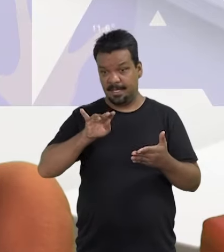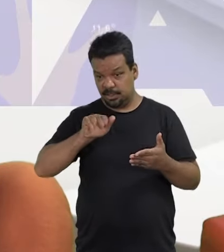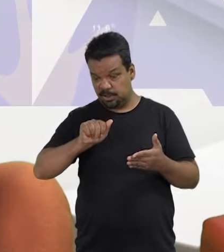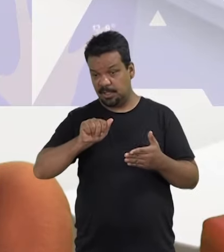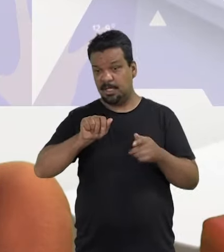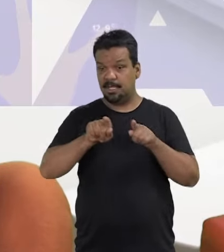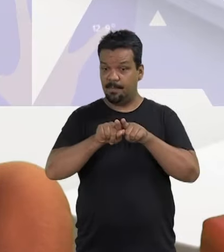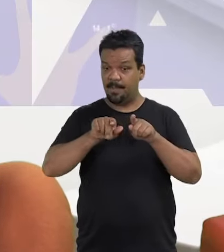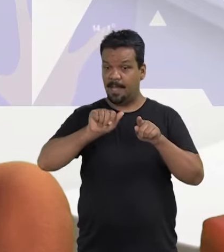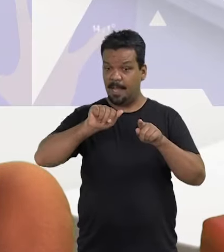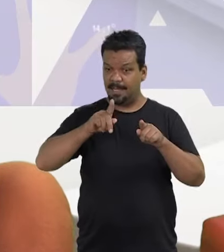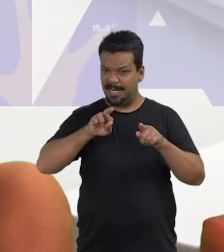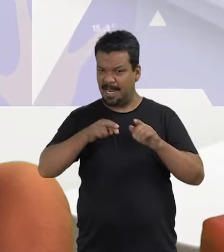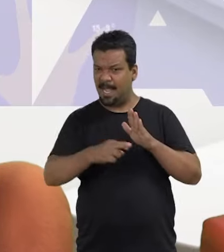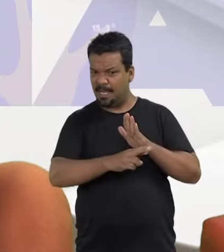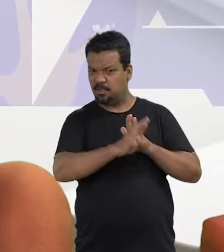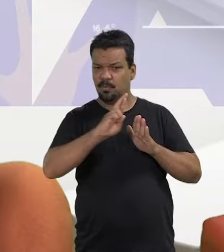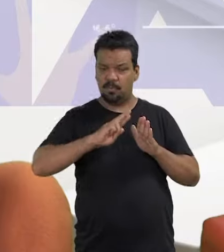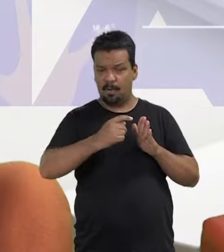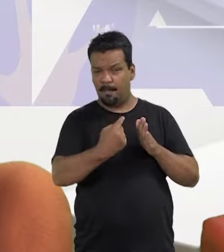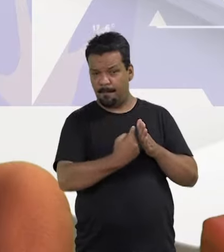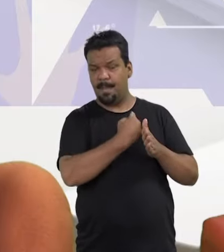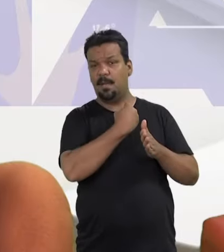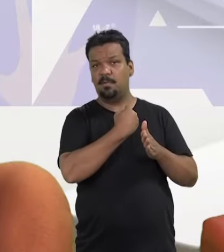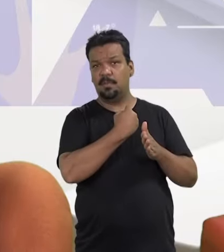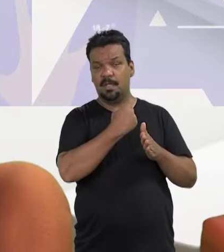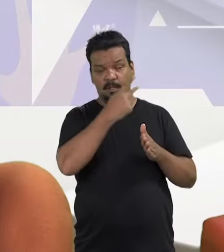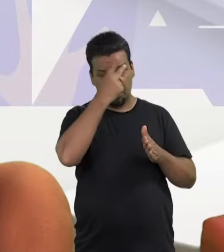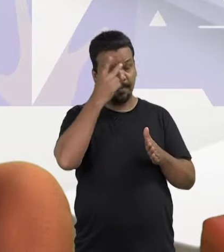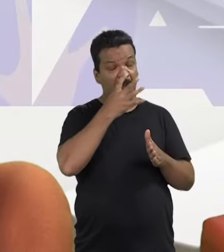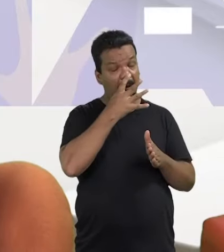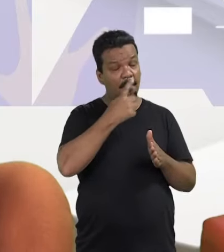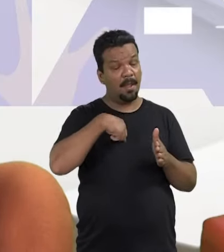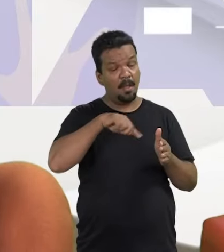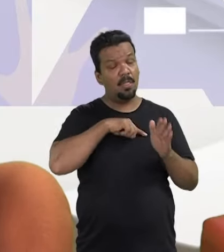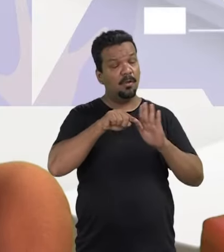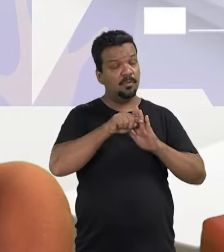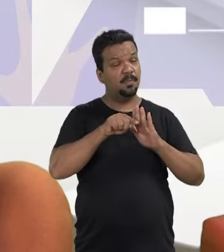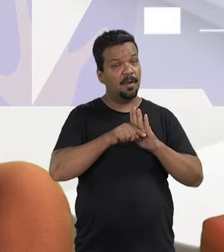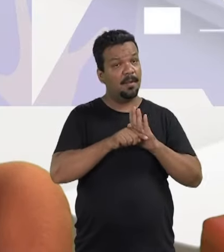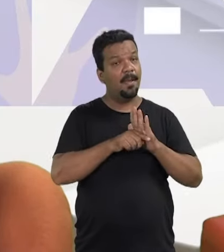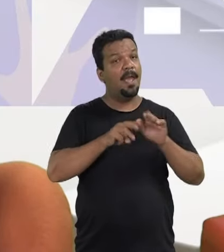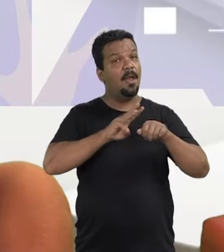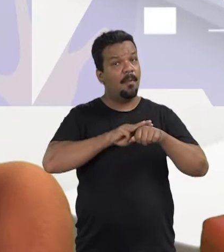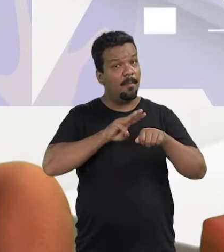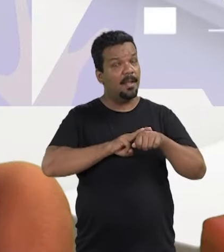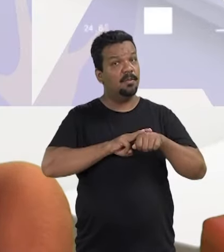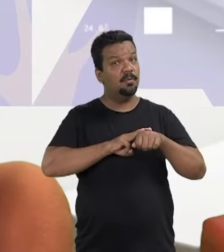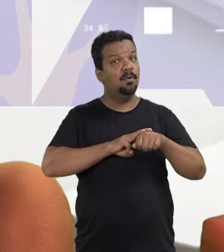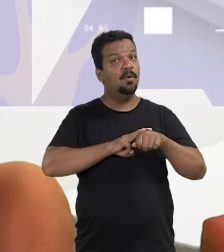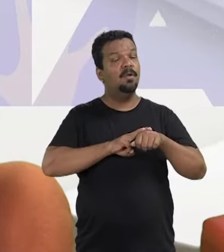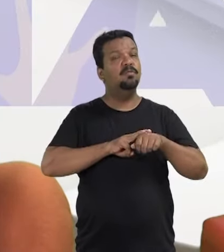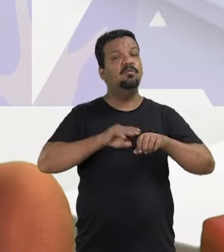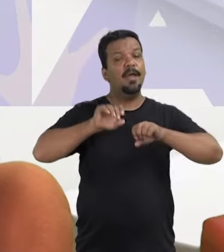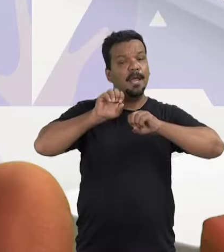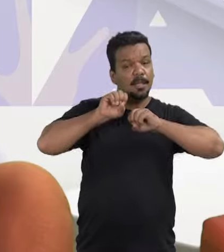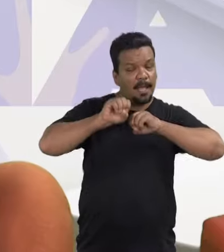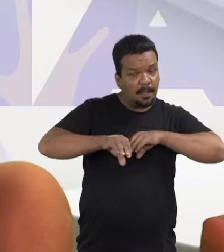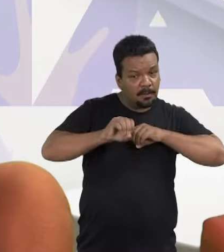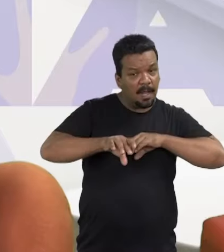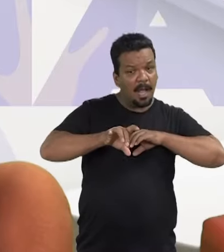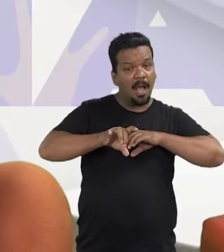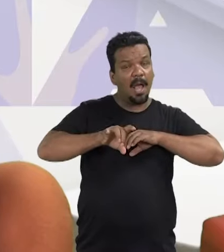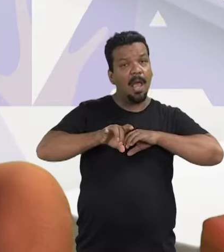Cristina Buarque e Andréia Trigueiro respondem a uma pergunta enviada por quem acompanha o nosso programa. É o momento do quadro